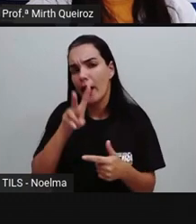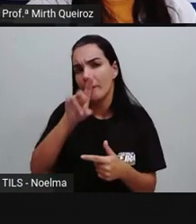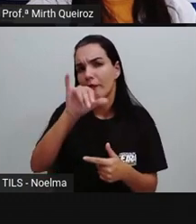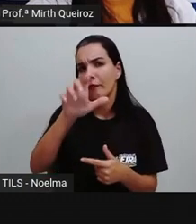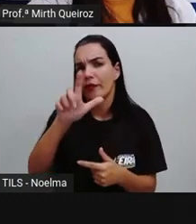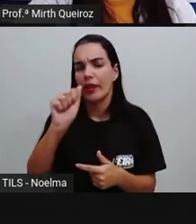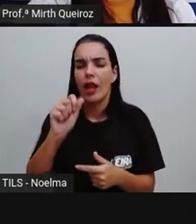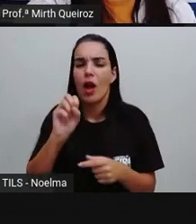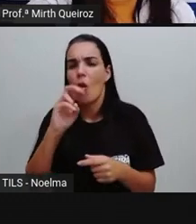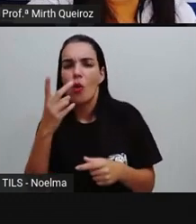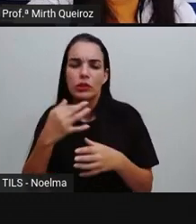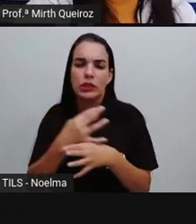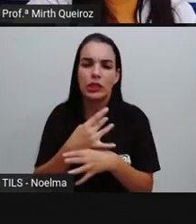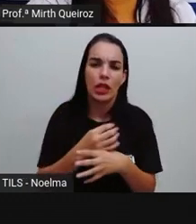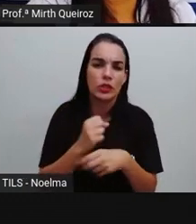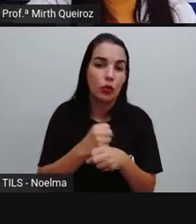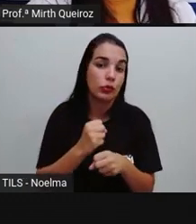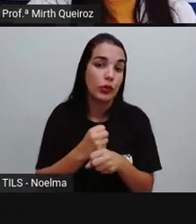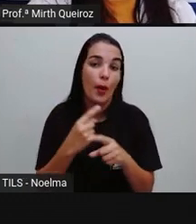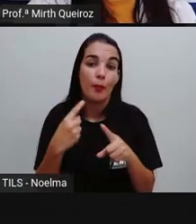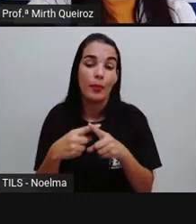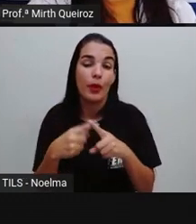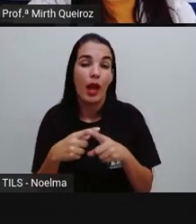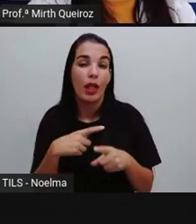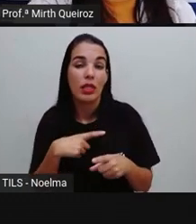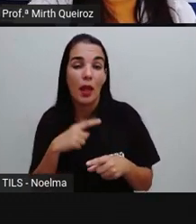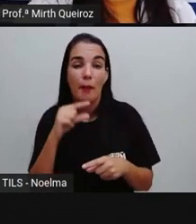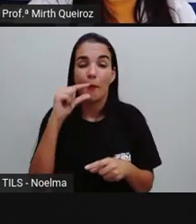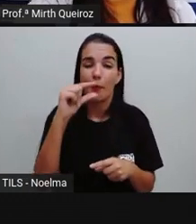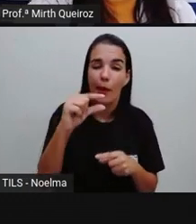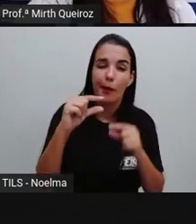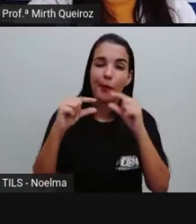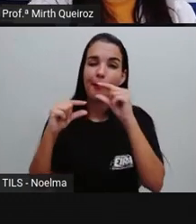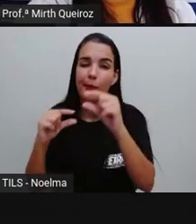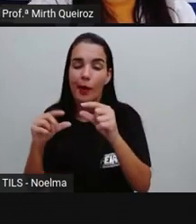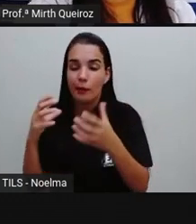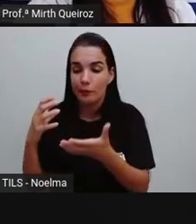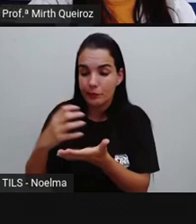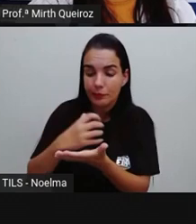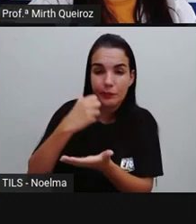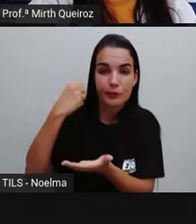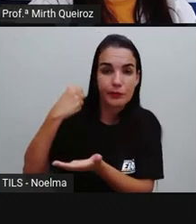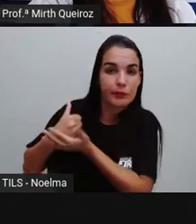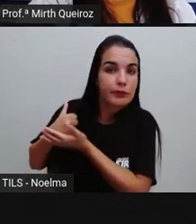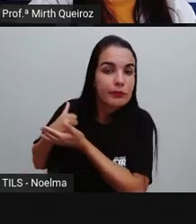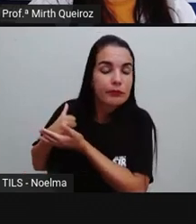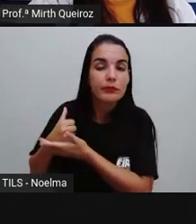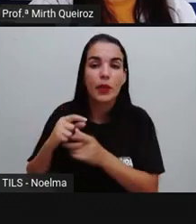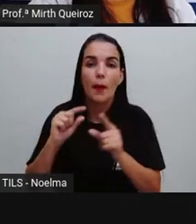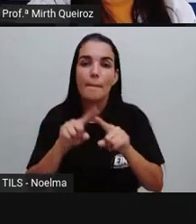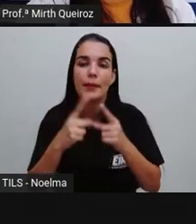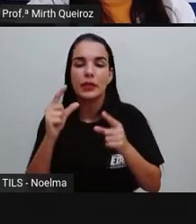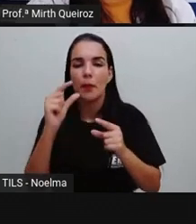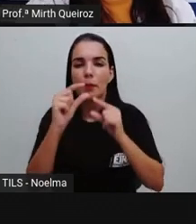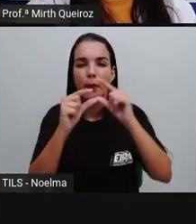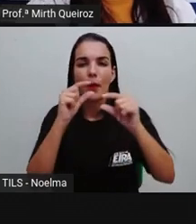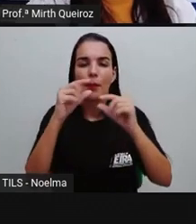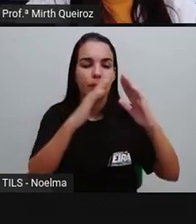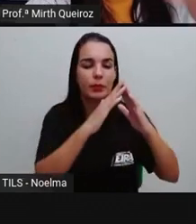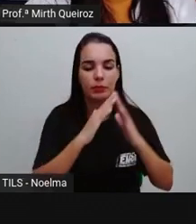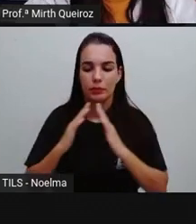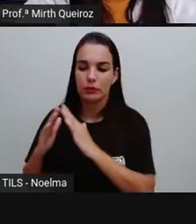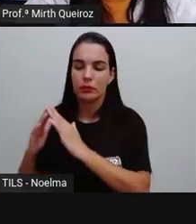Ou uma cidade, né? Havia algumas vilas que serviam de postos administrativos, mas eram pouco habitadas.